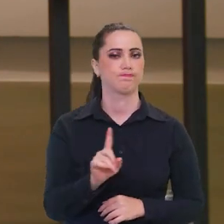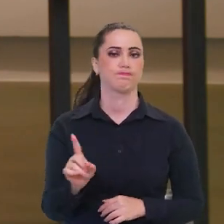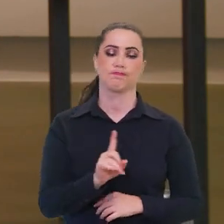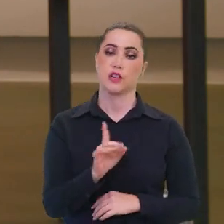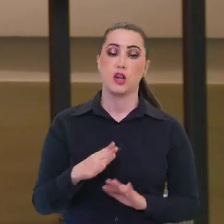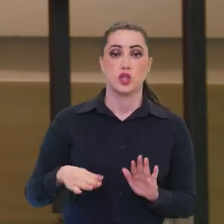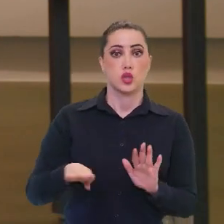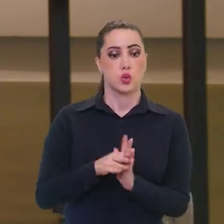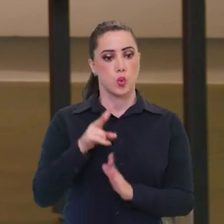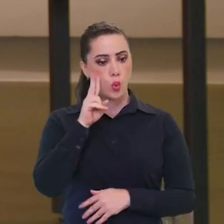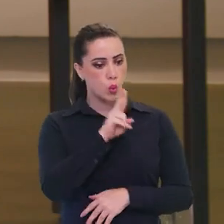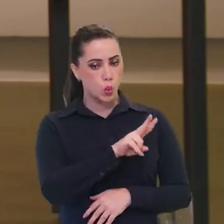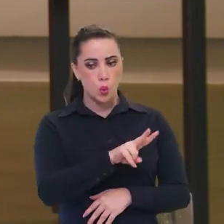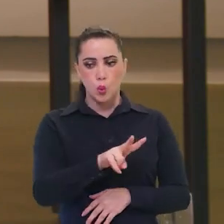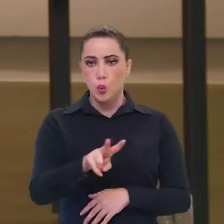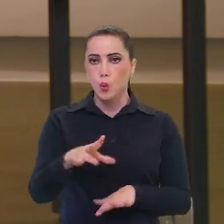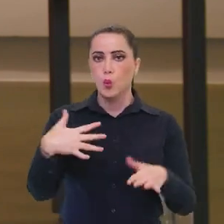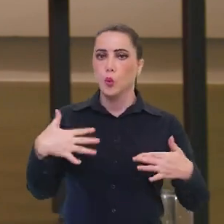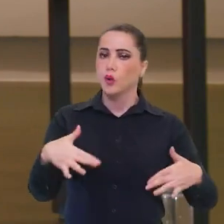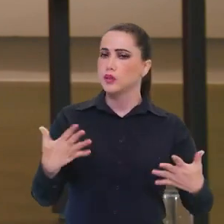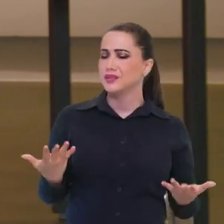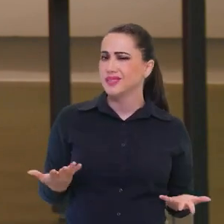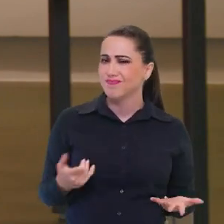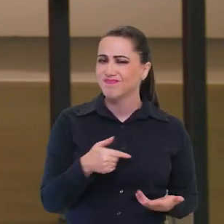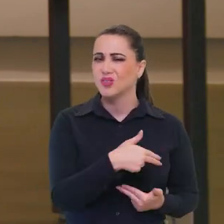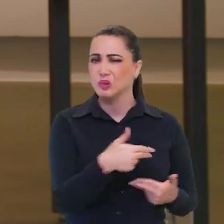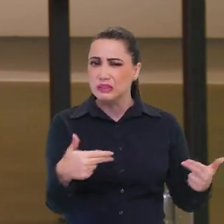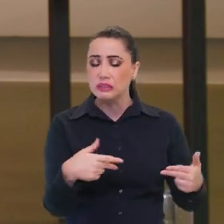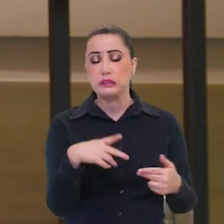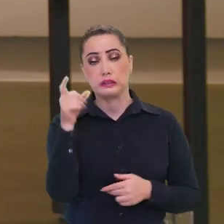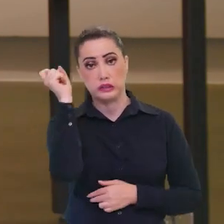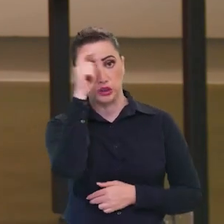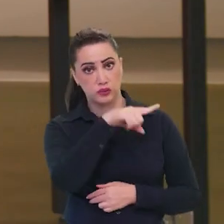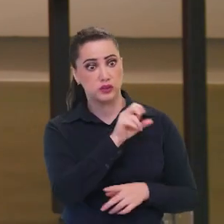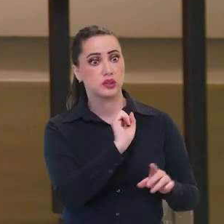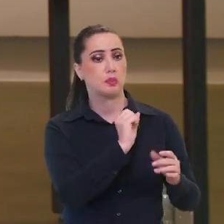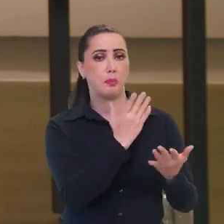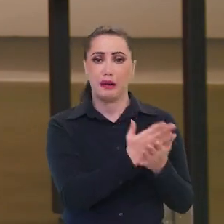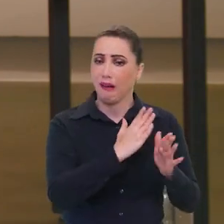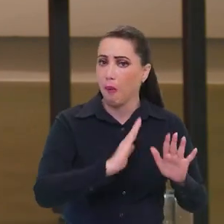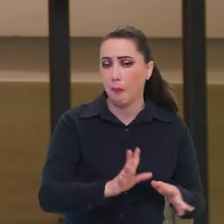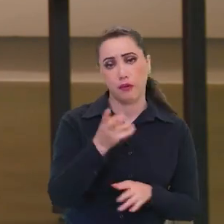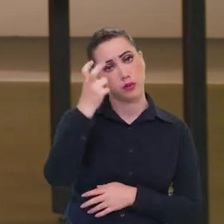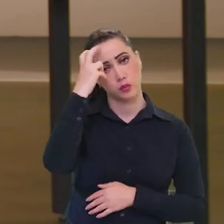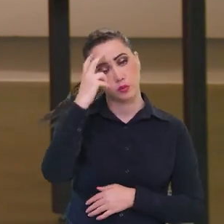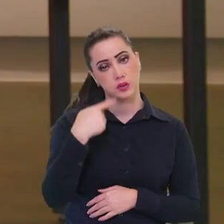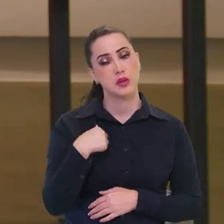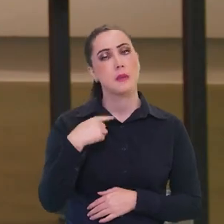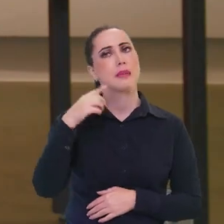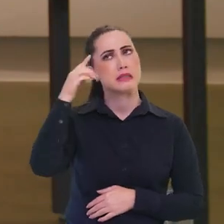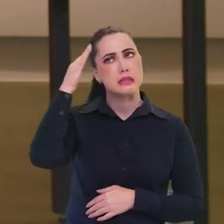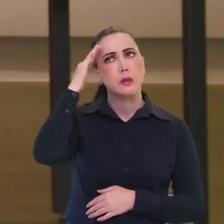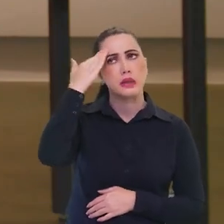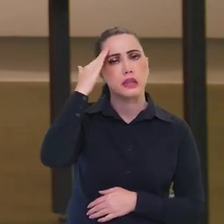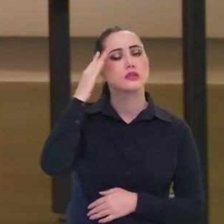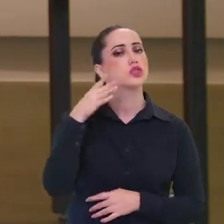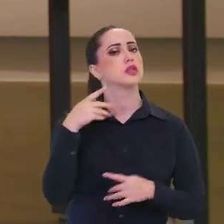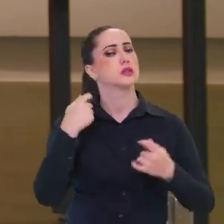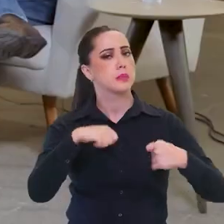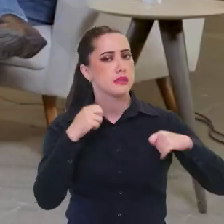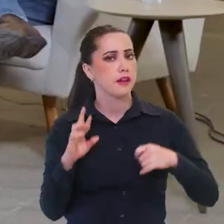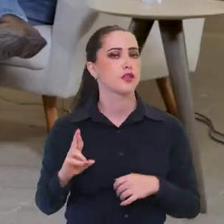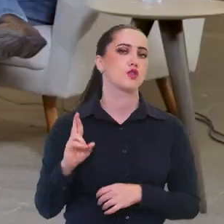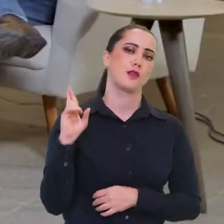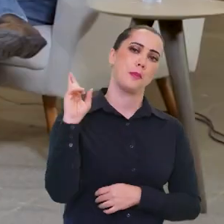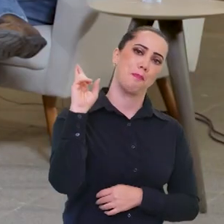quando chegamos lá, o cenário que encontramos. Mas eu entendi essa responsabilidade e a representatividade e também o